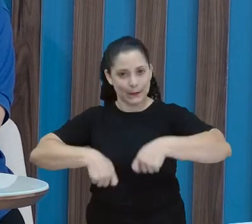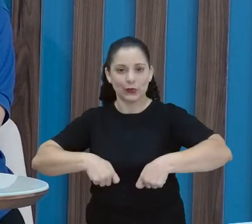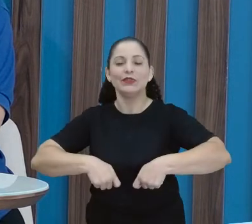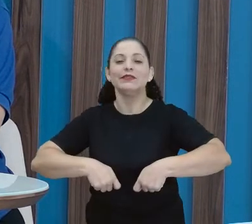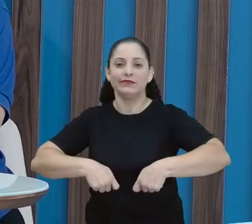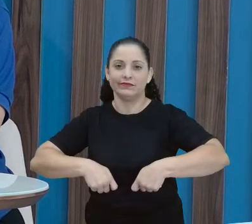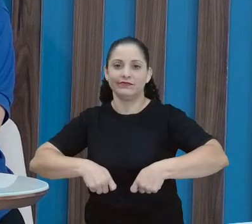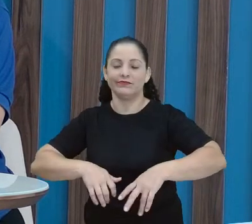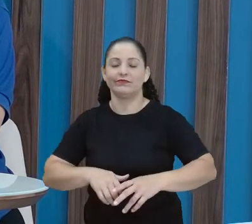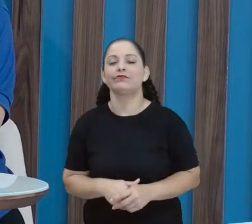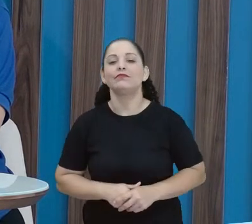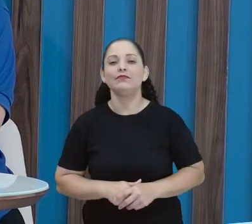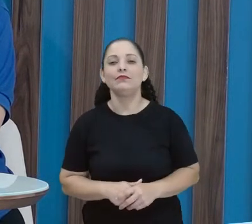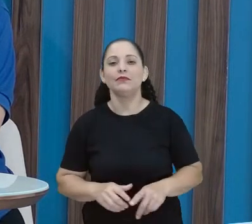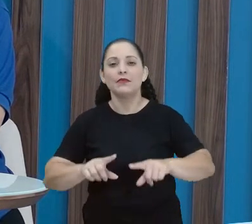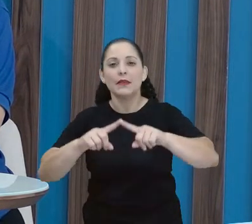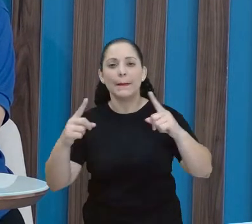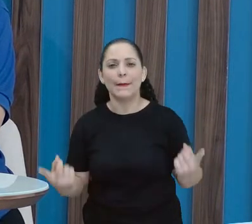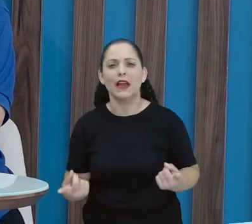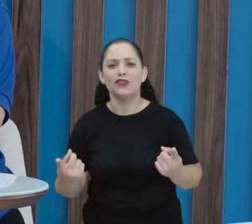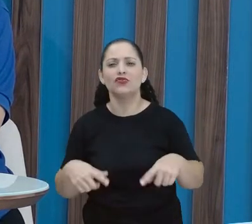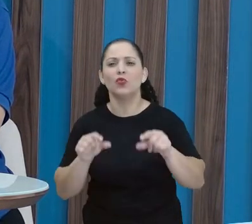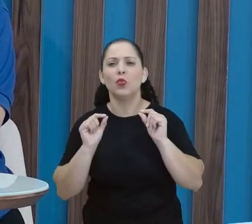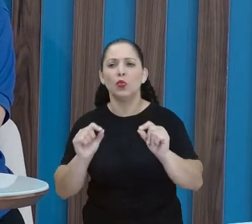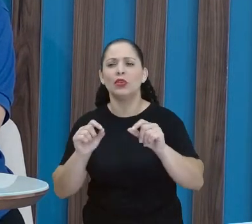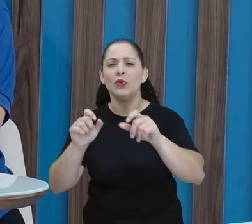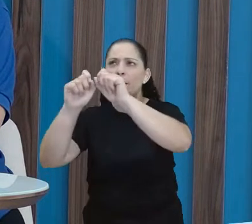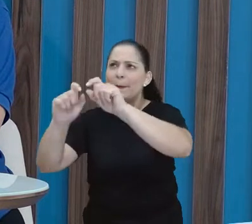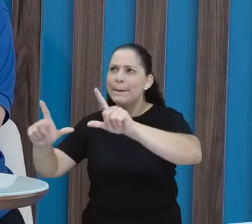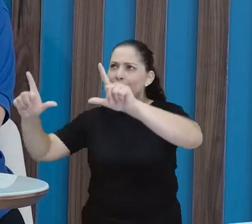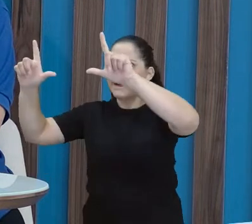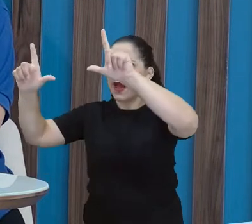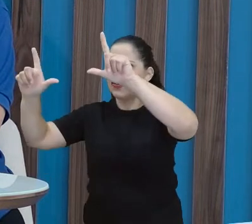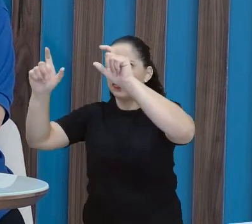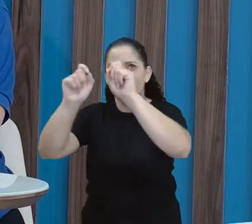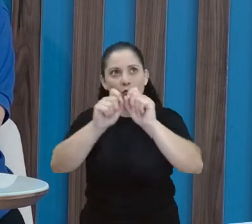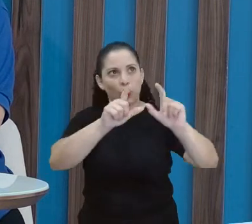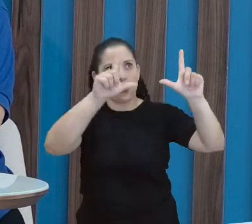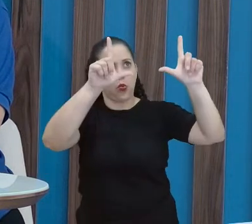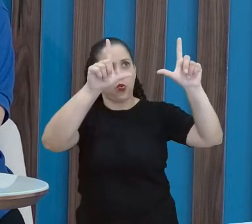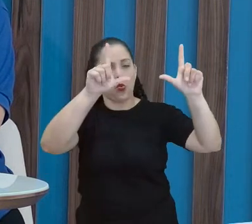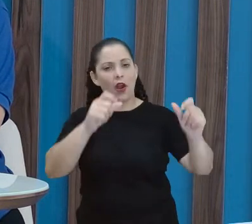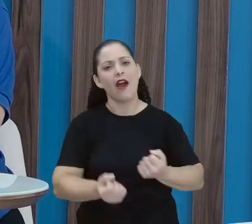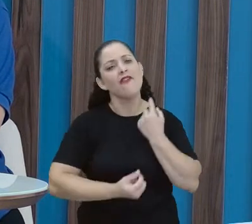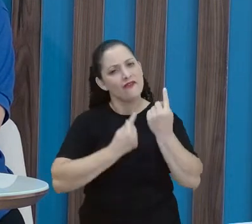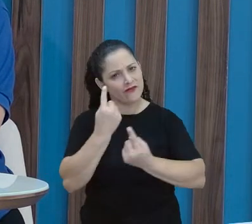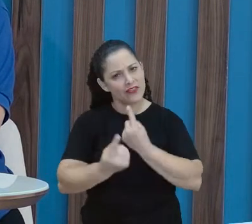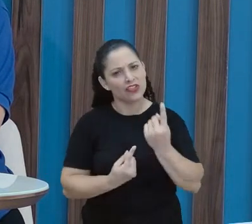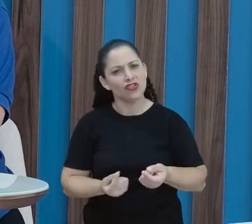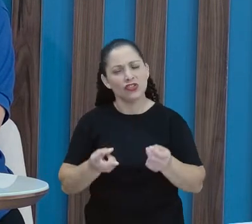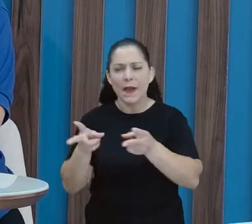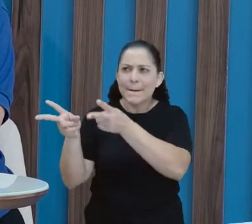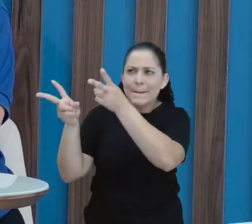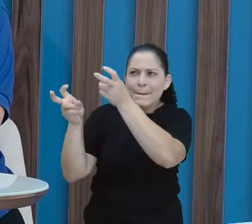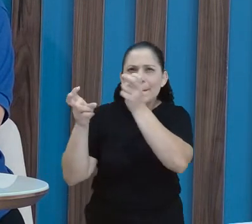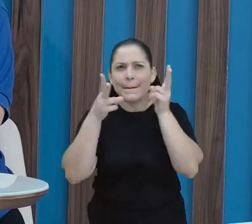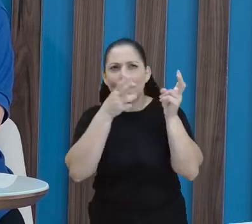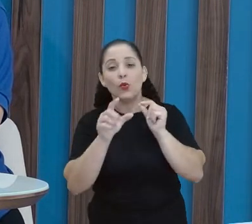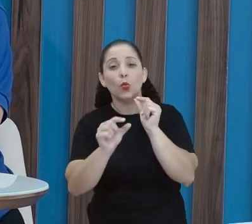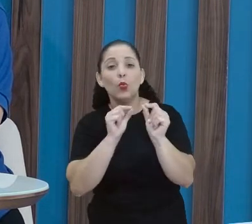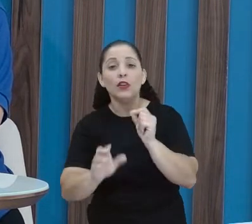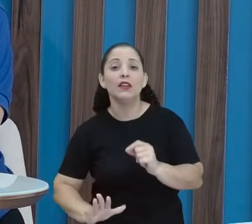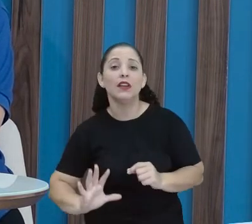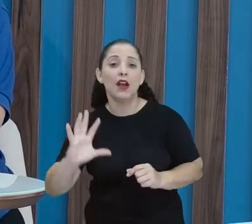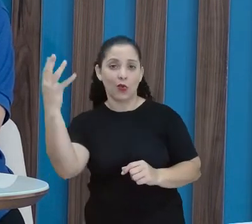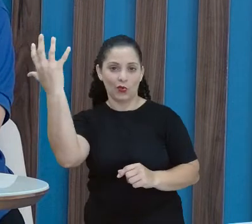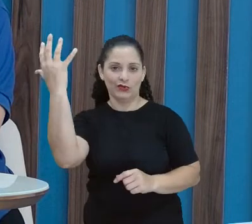dificuldades, mas uma imagem, muitas vezes, consegue interpretar assim, só pela imagem, o que está ocorrendo e